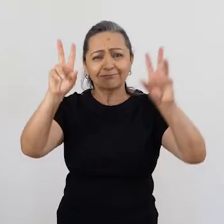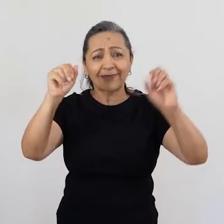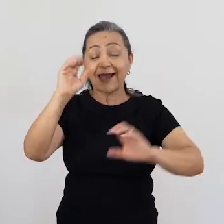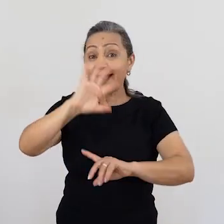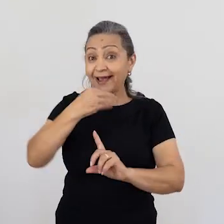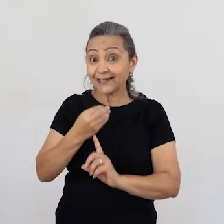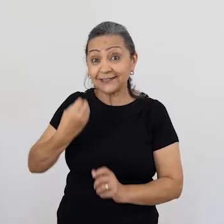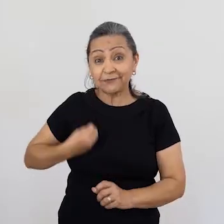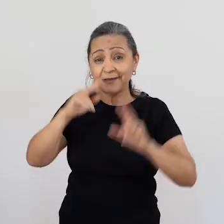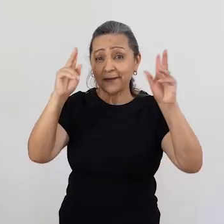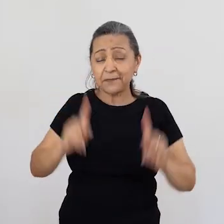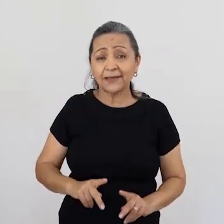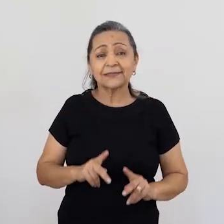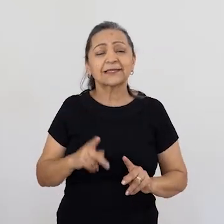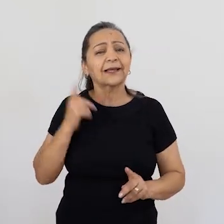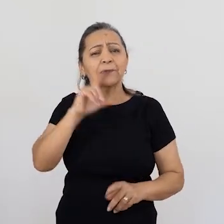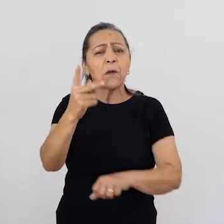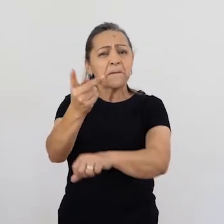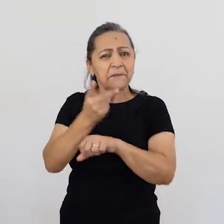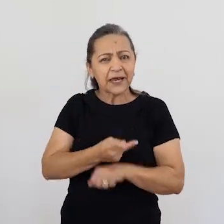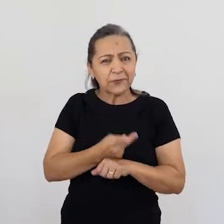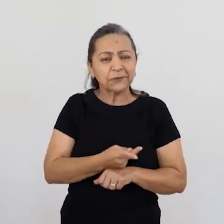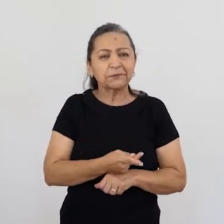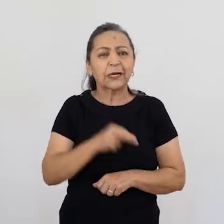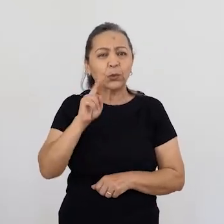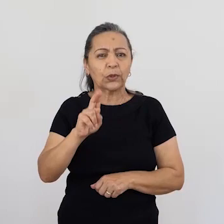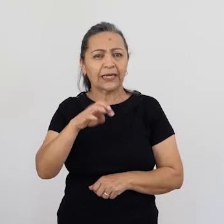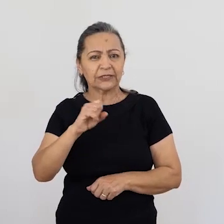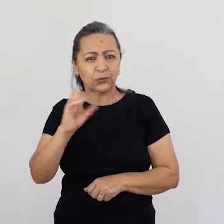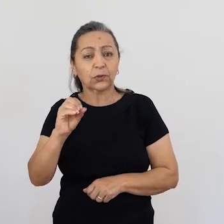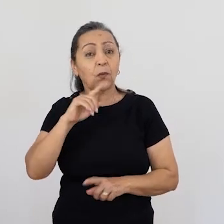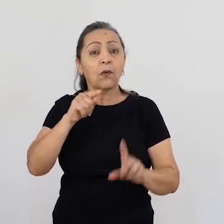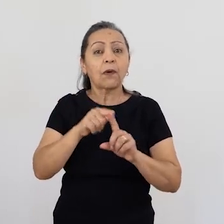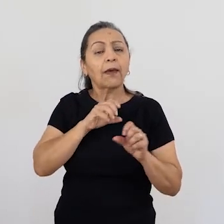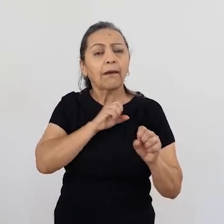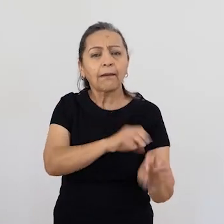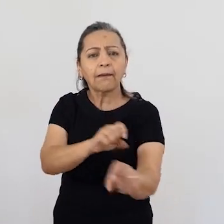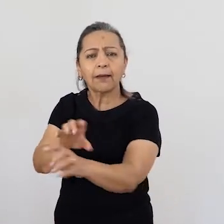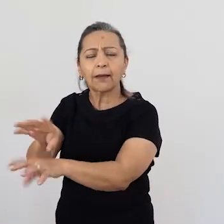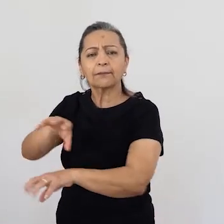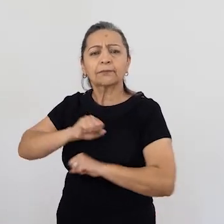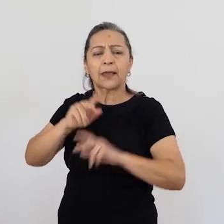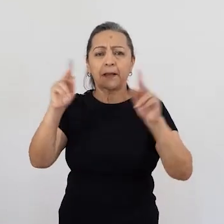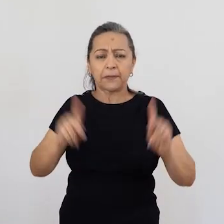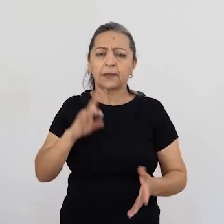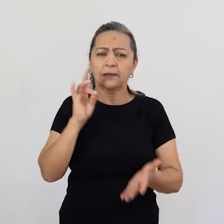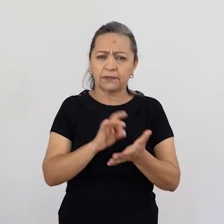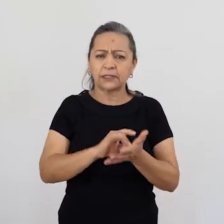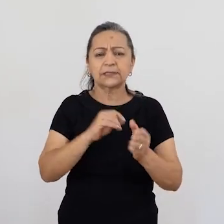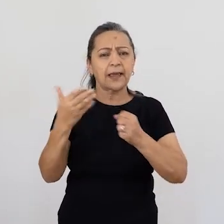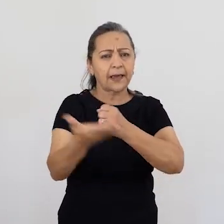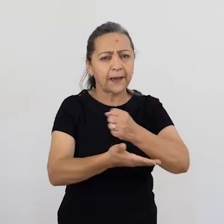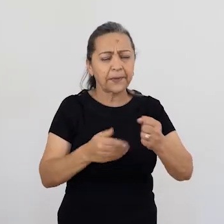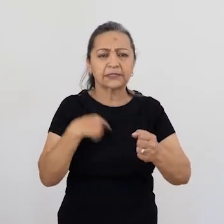pela Unesco. Então, o objetivo da Unipaz é a educação para a paz. Na verdade, esse é o fundamento da Unipaz.